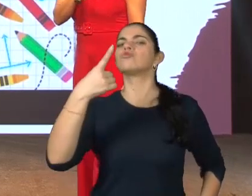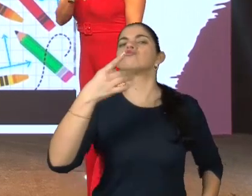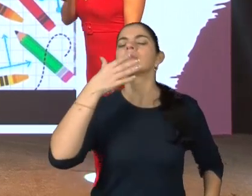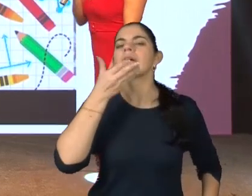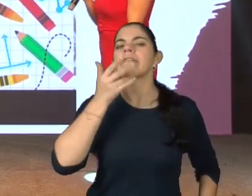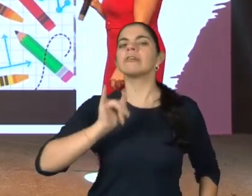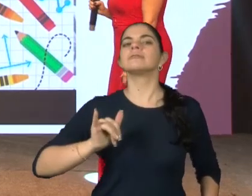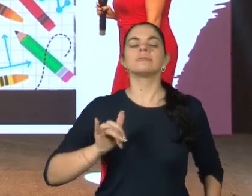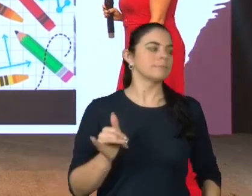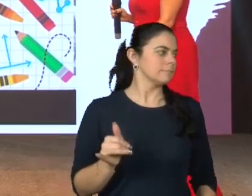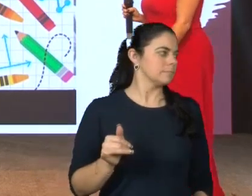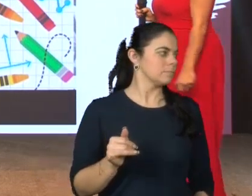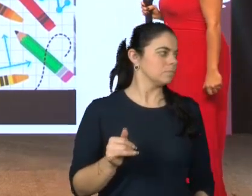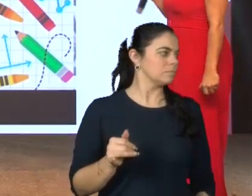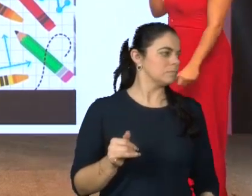criança.